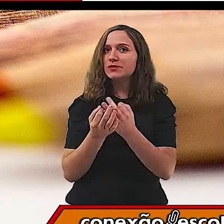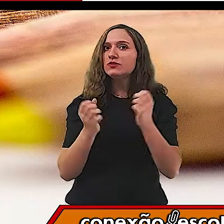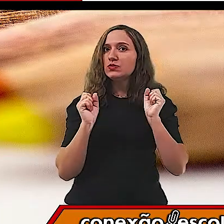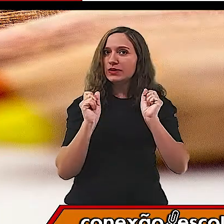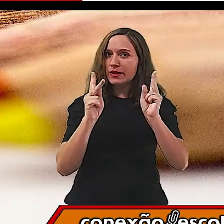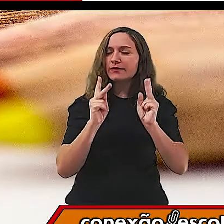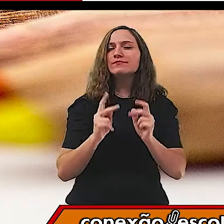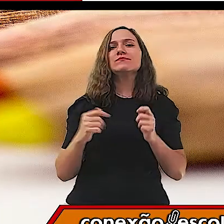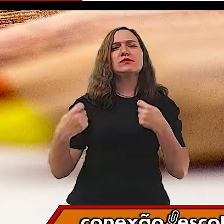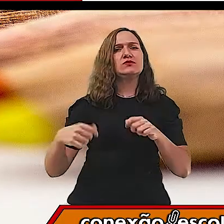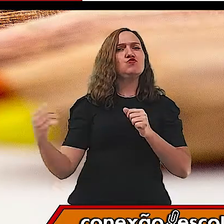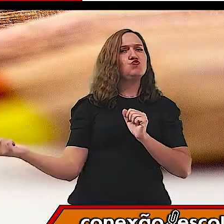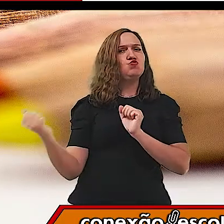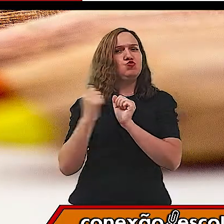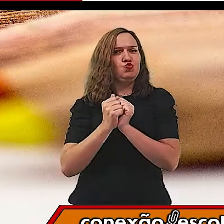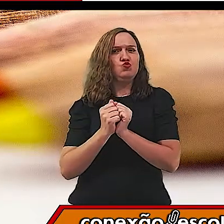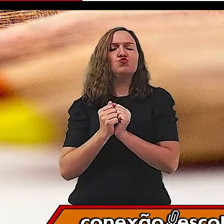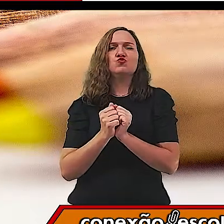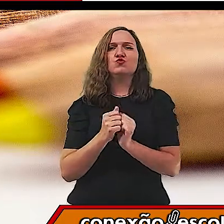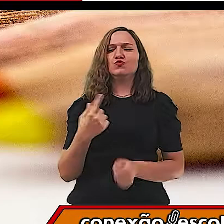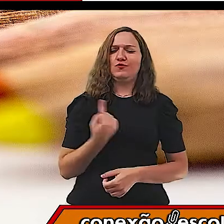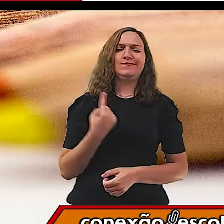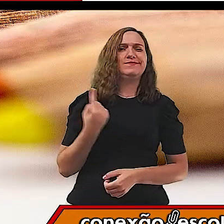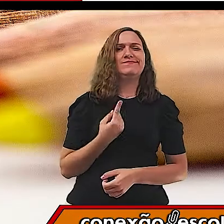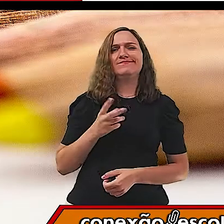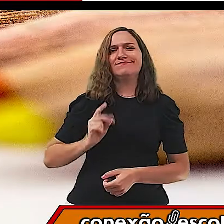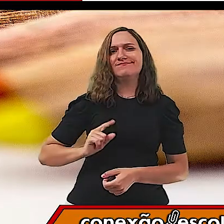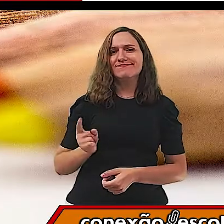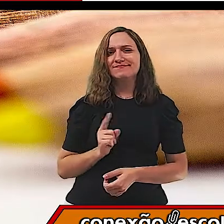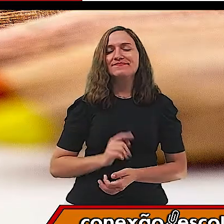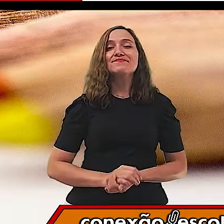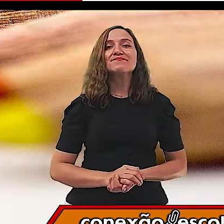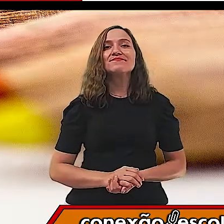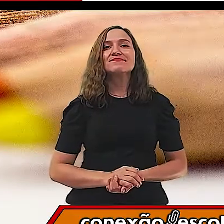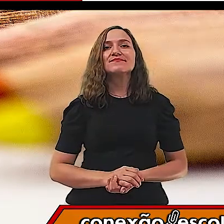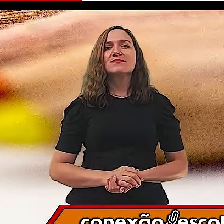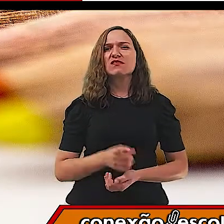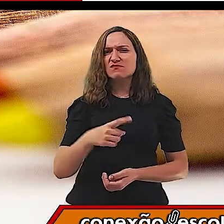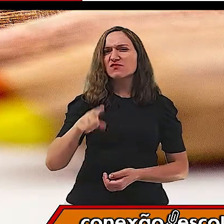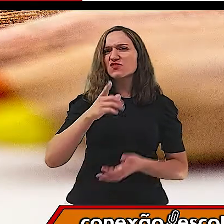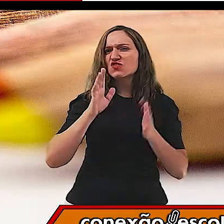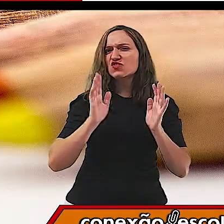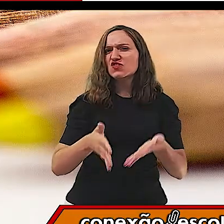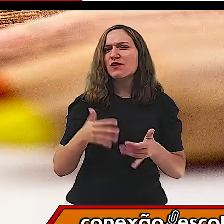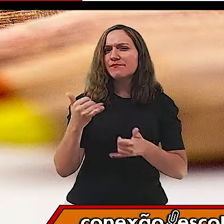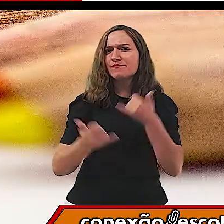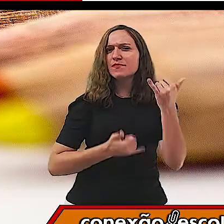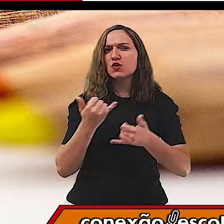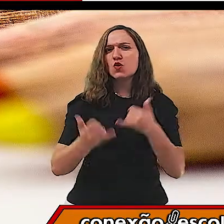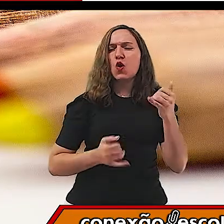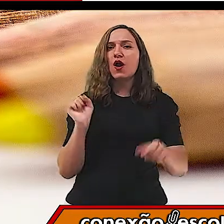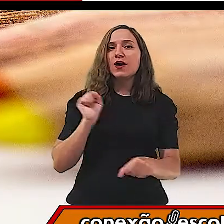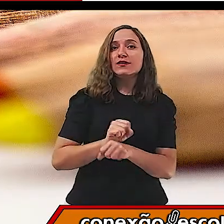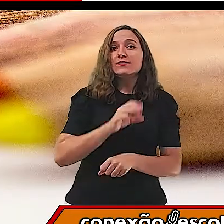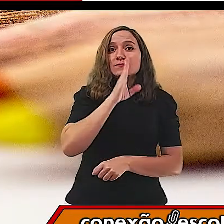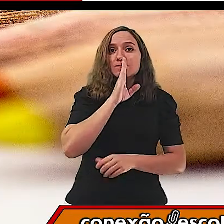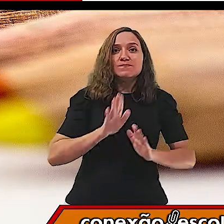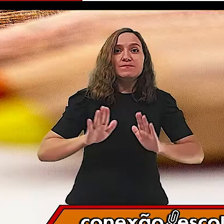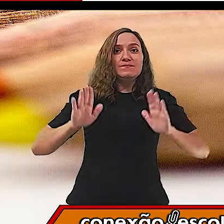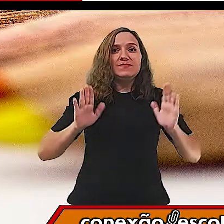pertinho do outro. Não tem jeito de fugir. Então, coloquem a música. Vocês já brincaram? De estátua.